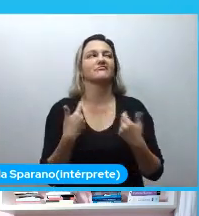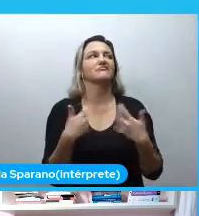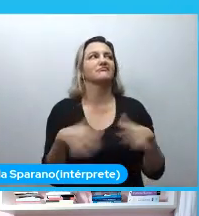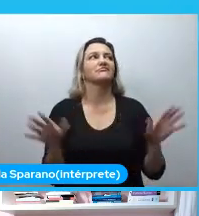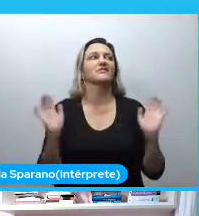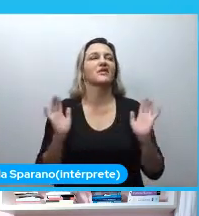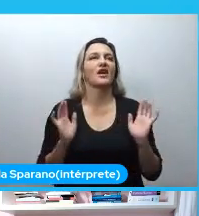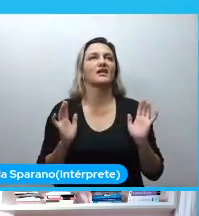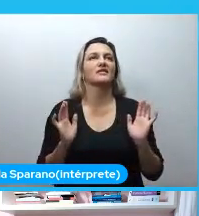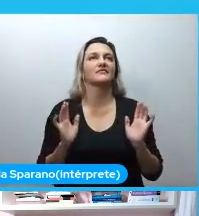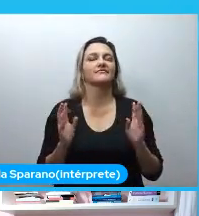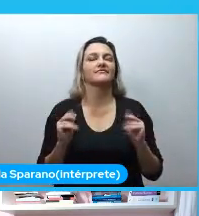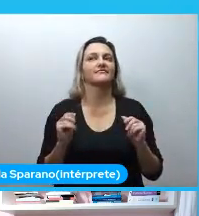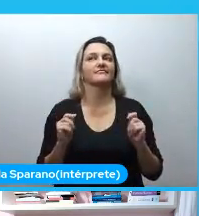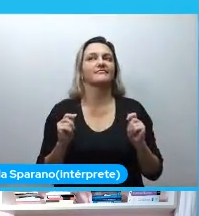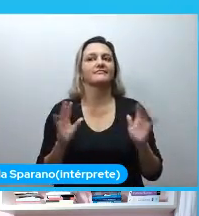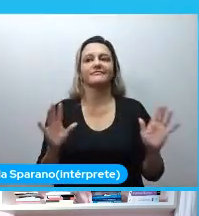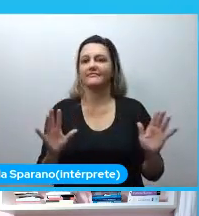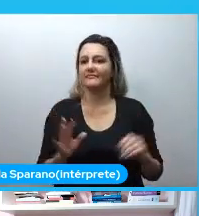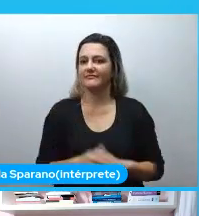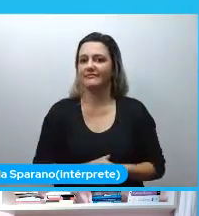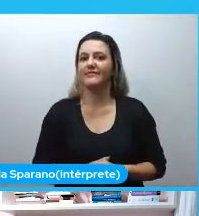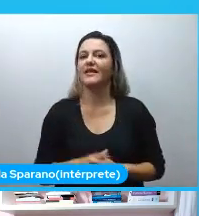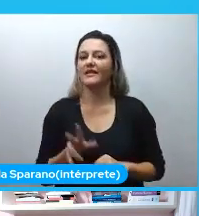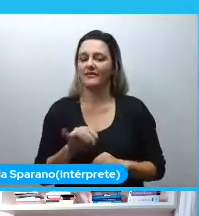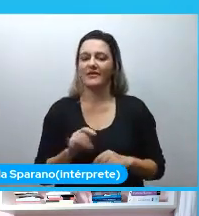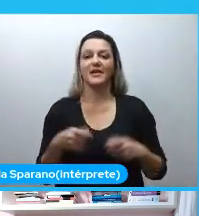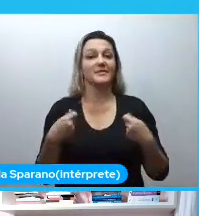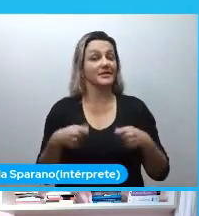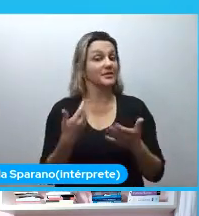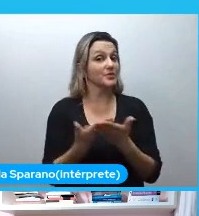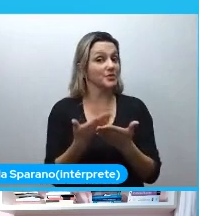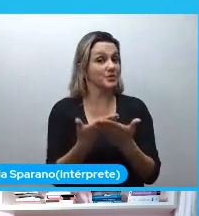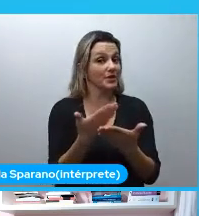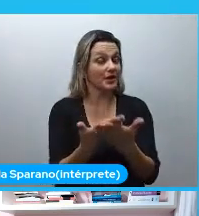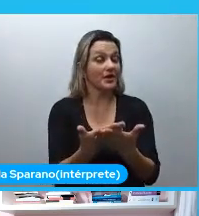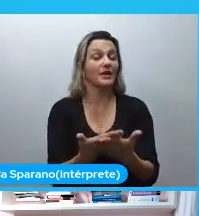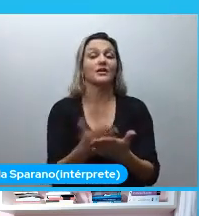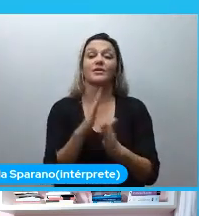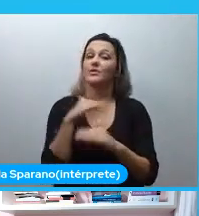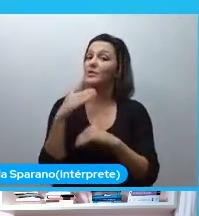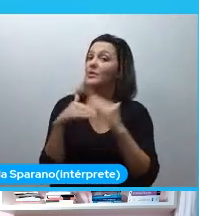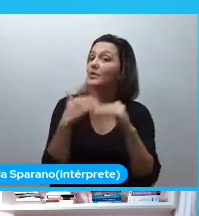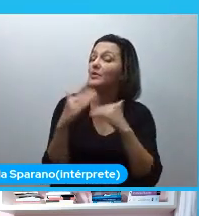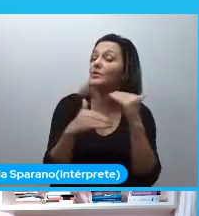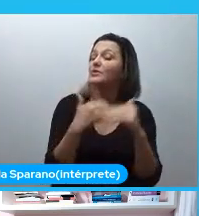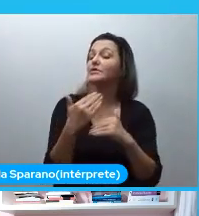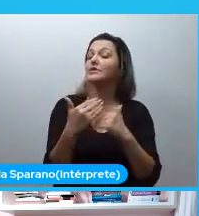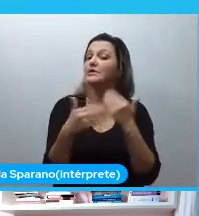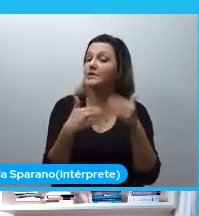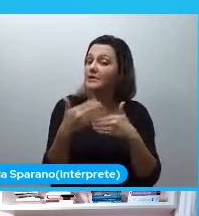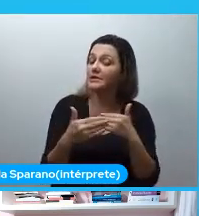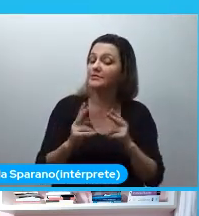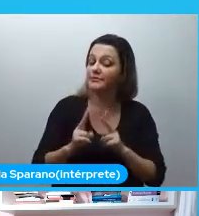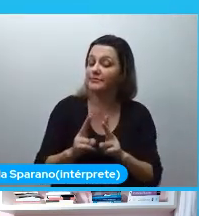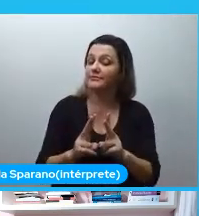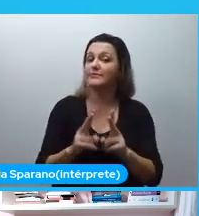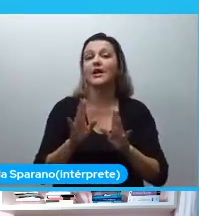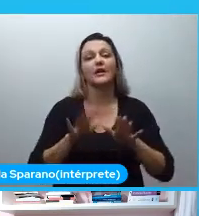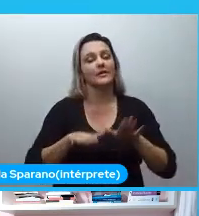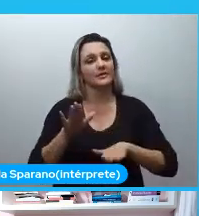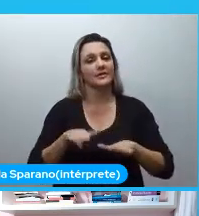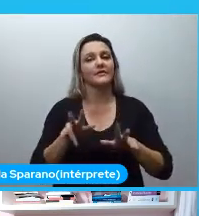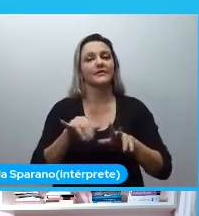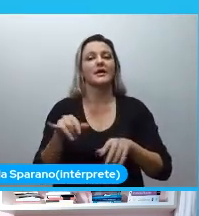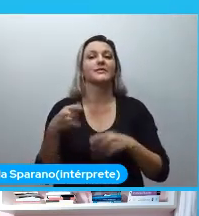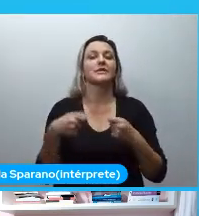segurança. Então, você vai precisar estudar, você vai precisar construir, você vai precisar manter e muitas vezes você vai